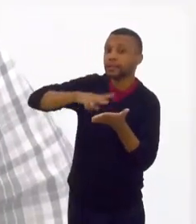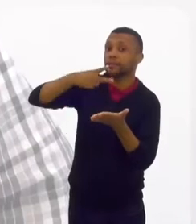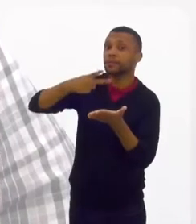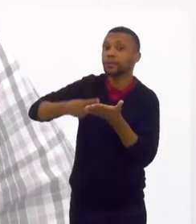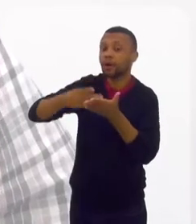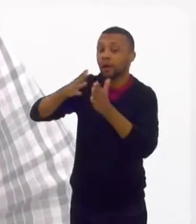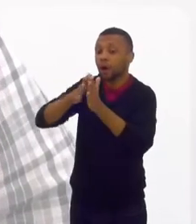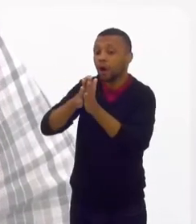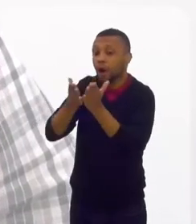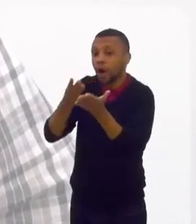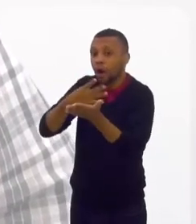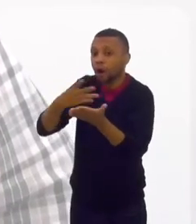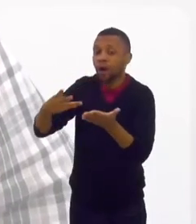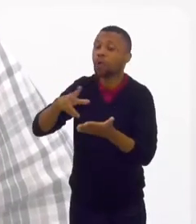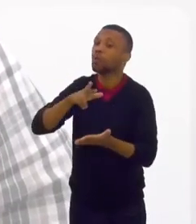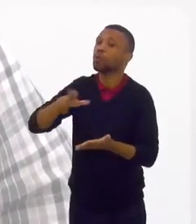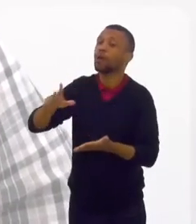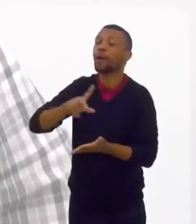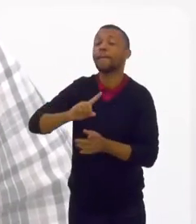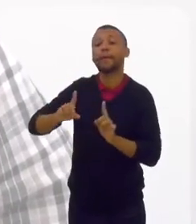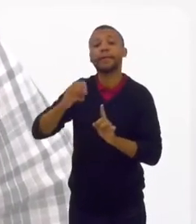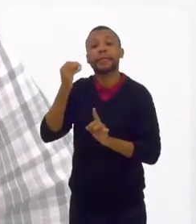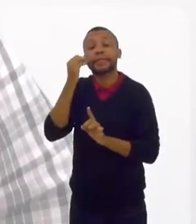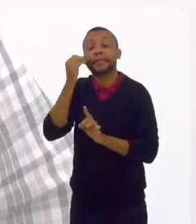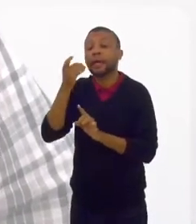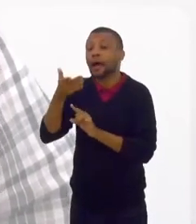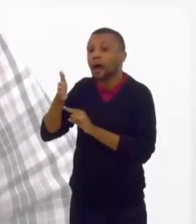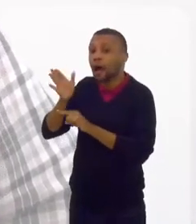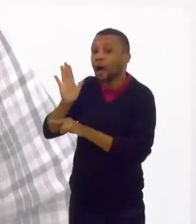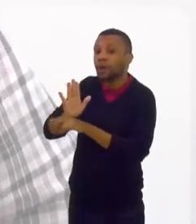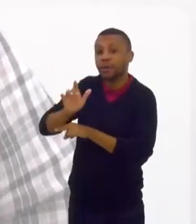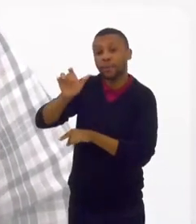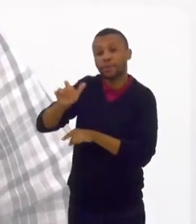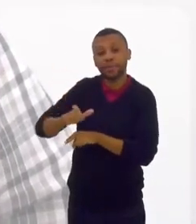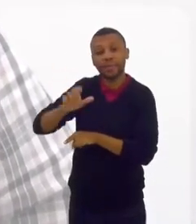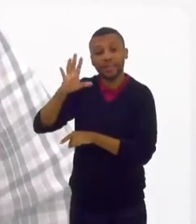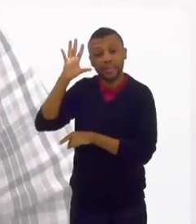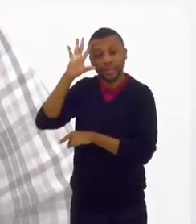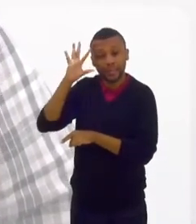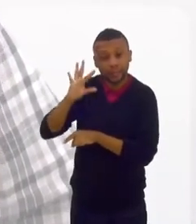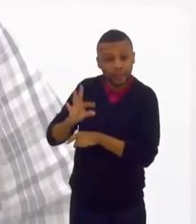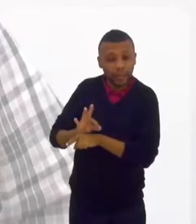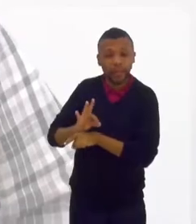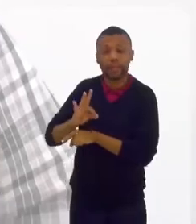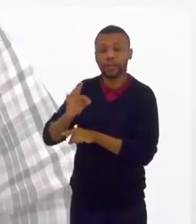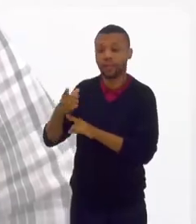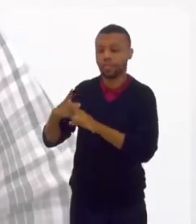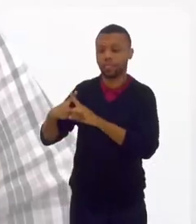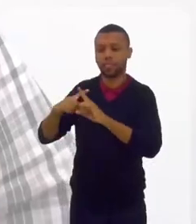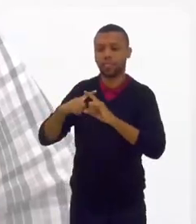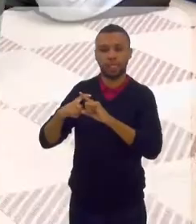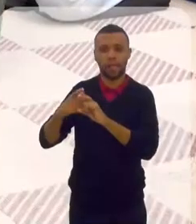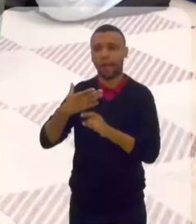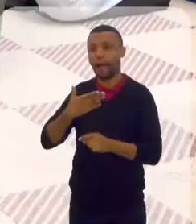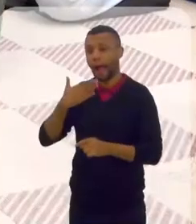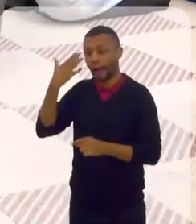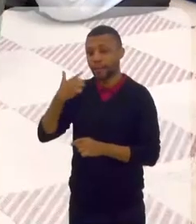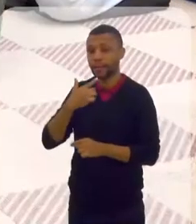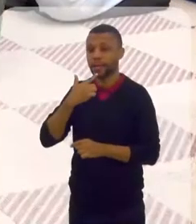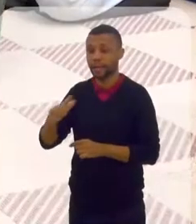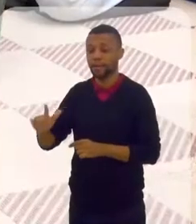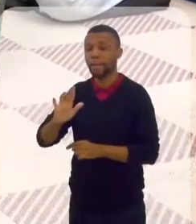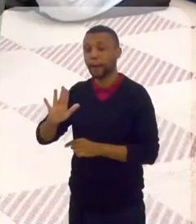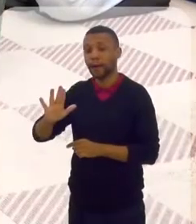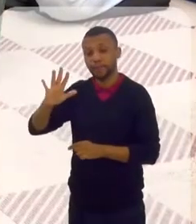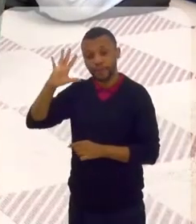não é Alcorão. É tentar ajudar as pessoas, talvez, que não falam árabe, para entenderem um pouco. Mas, para entender, na realidade, o